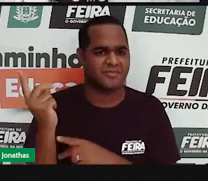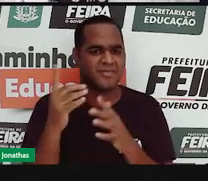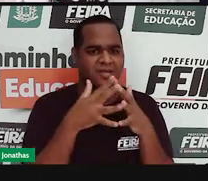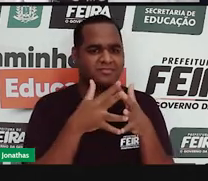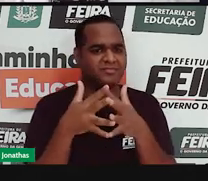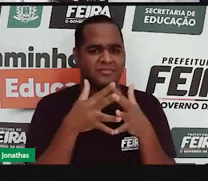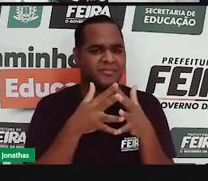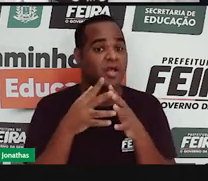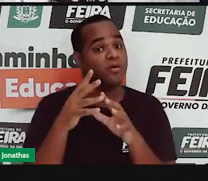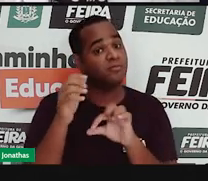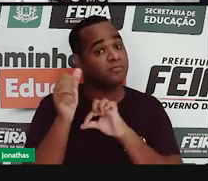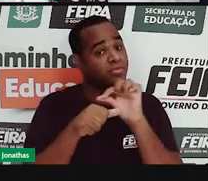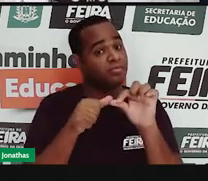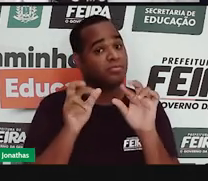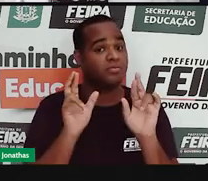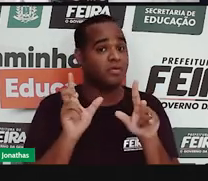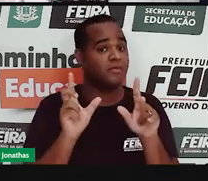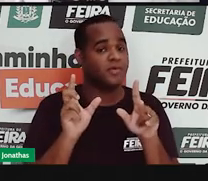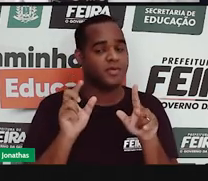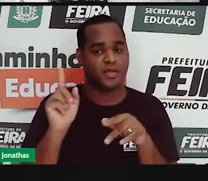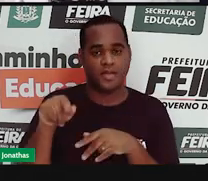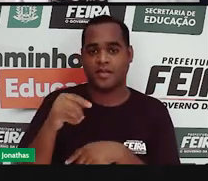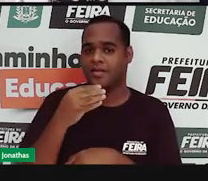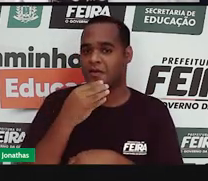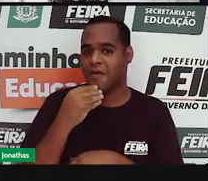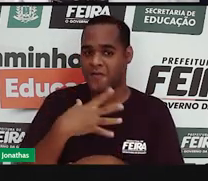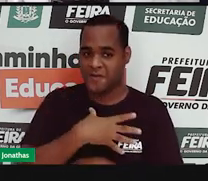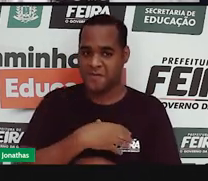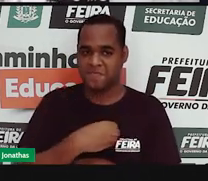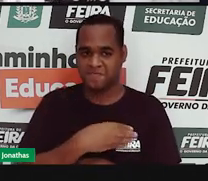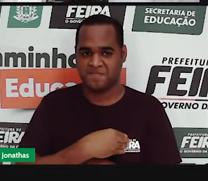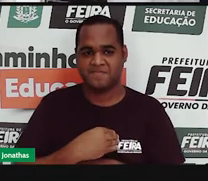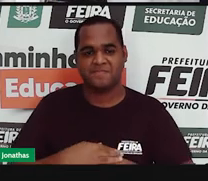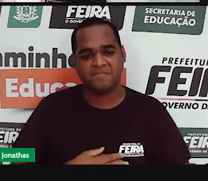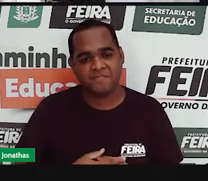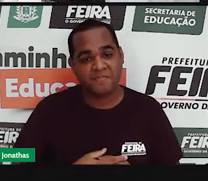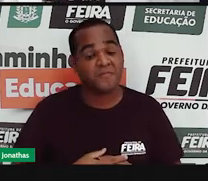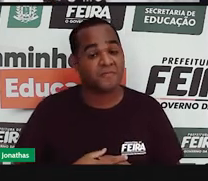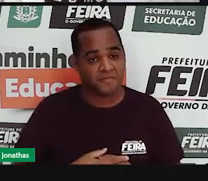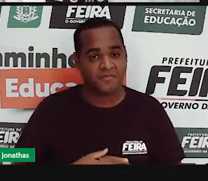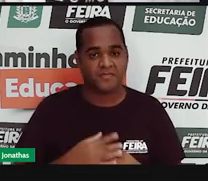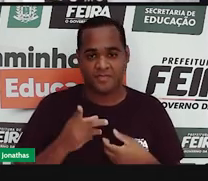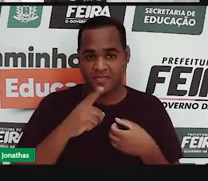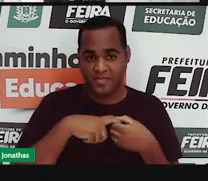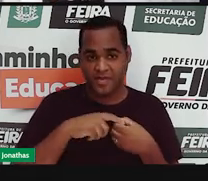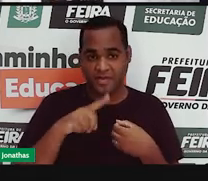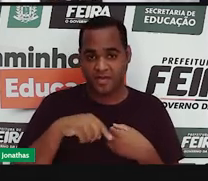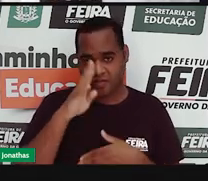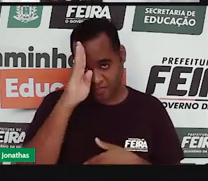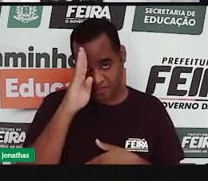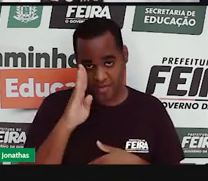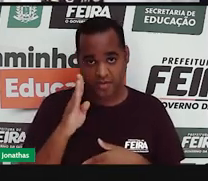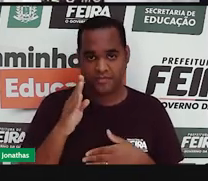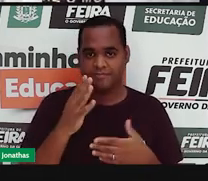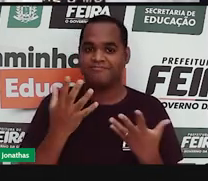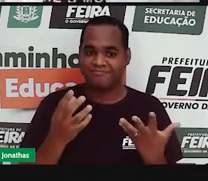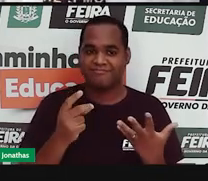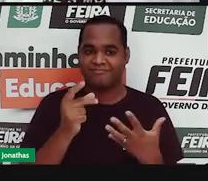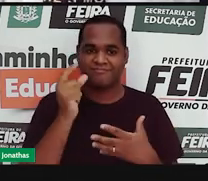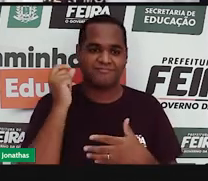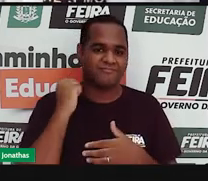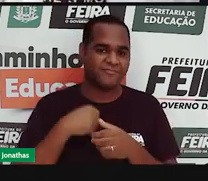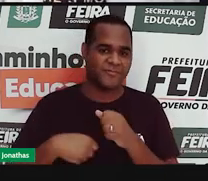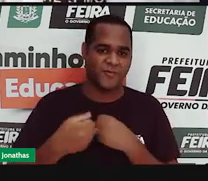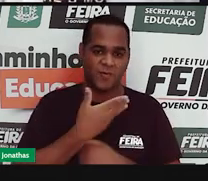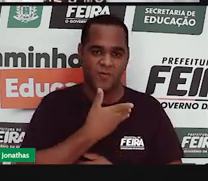Só que não é o contrário. Esse aqui que é o filho. Mas voltando. O Brasil do primeiro império, governado por